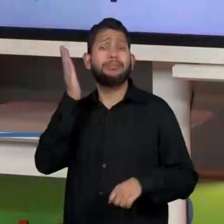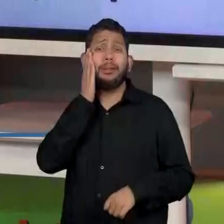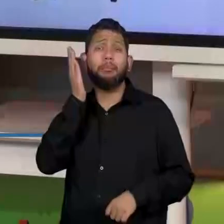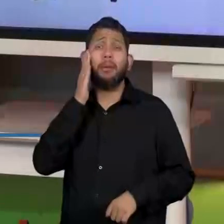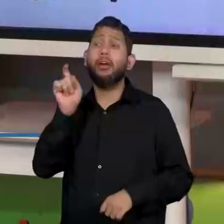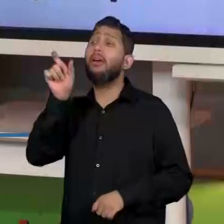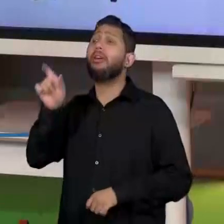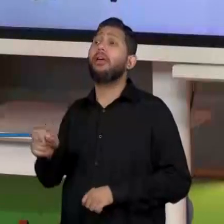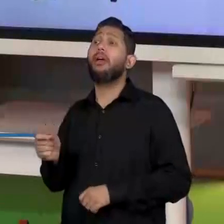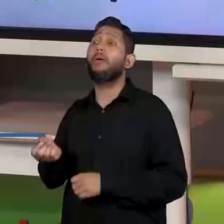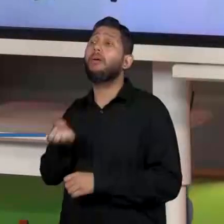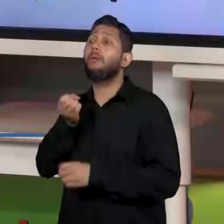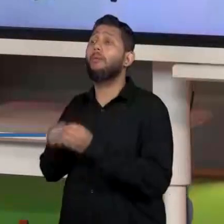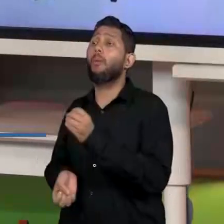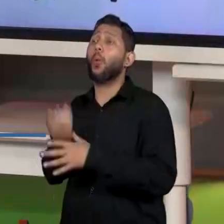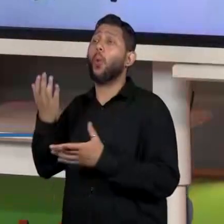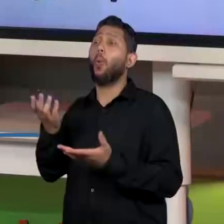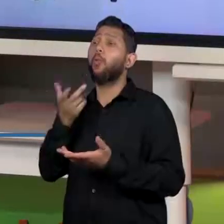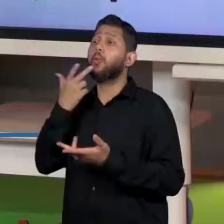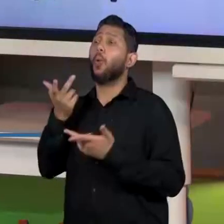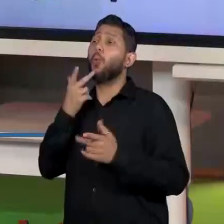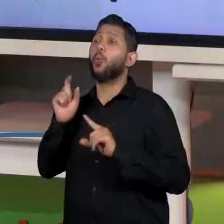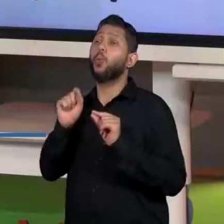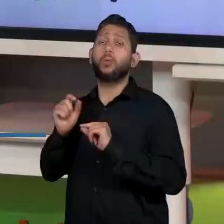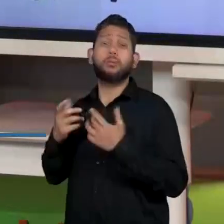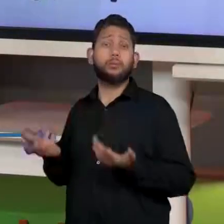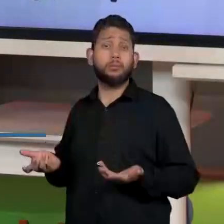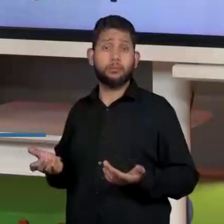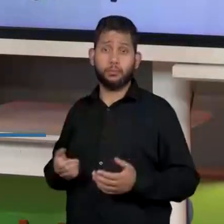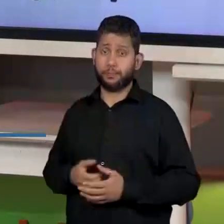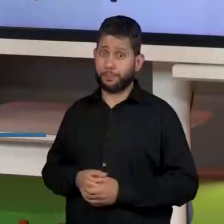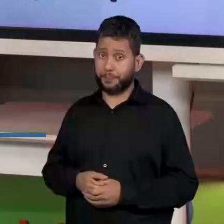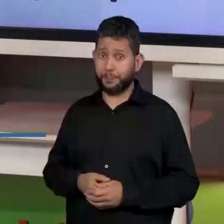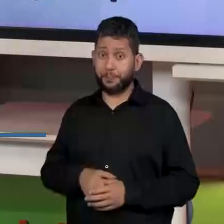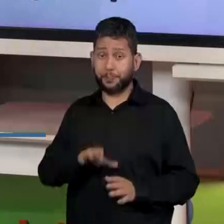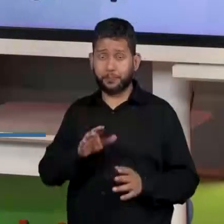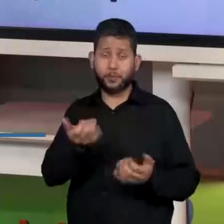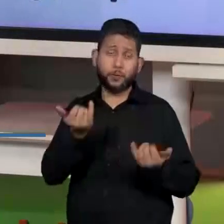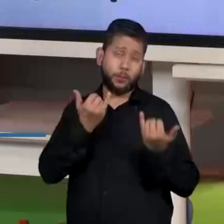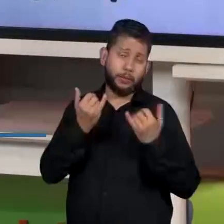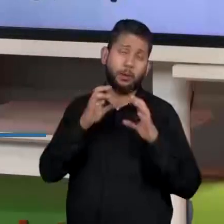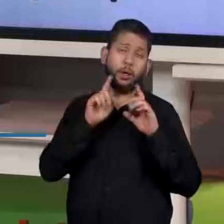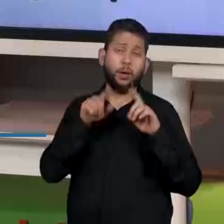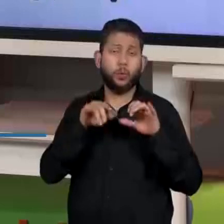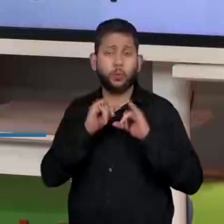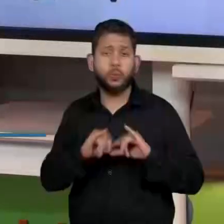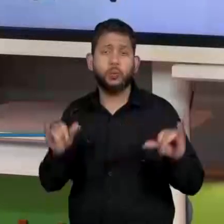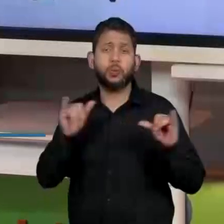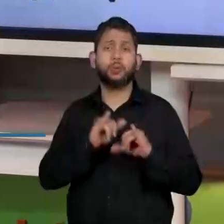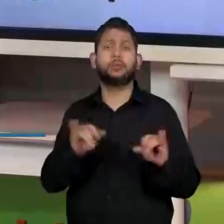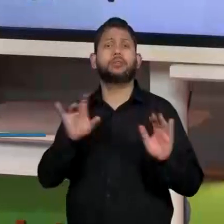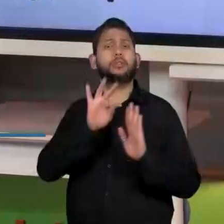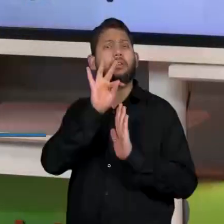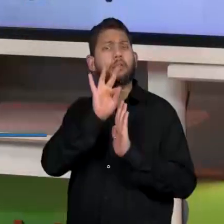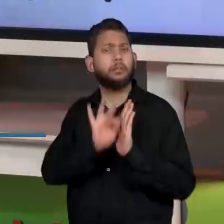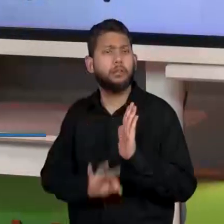surgiu aquela informação. Informação, quando eu digo aqui, seja notícia, texto,